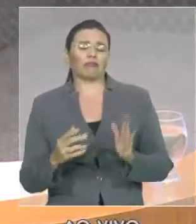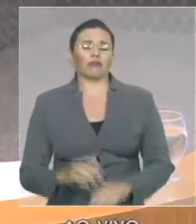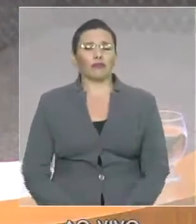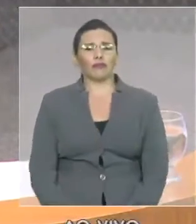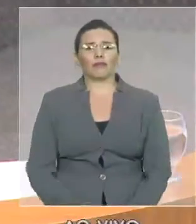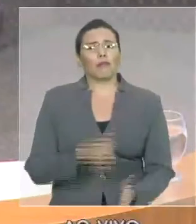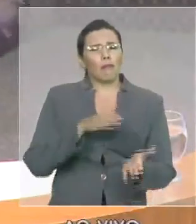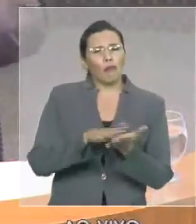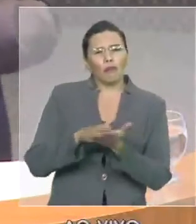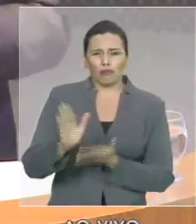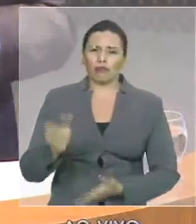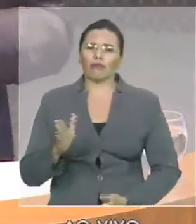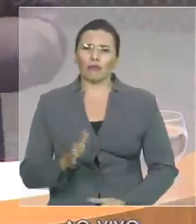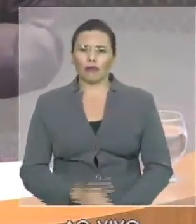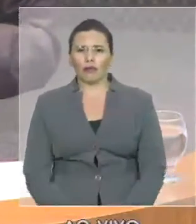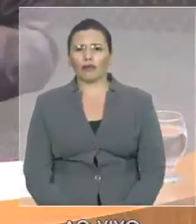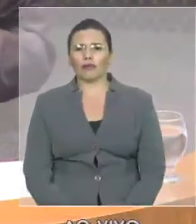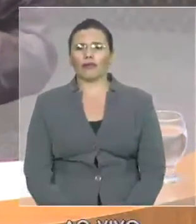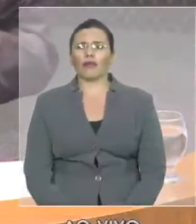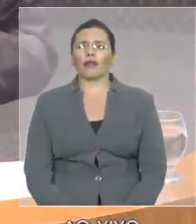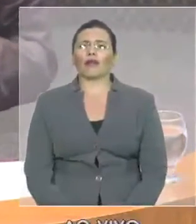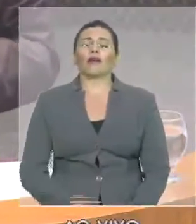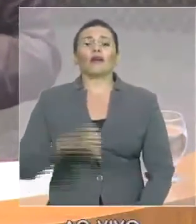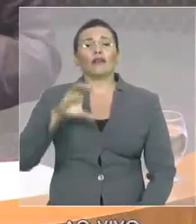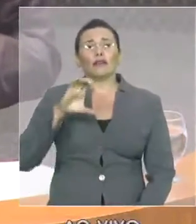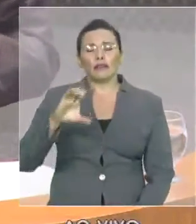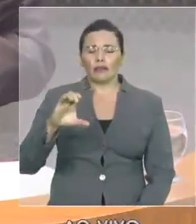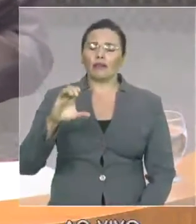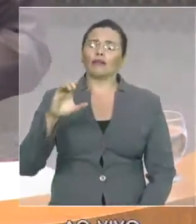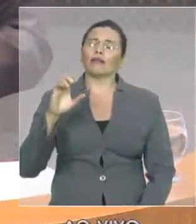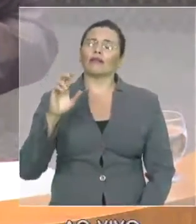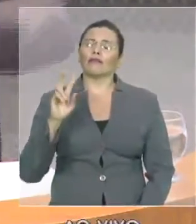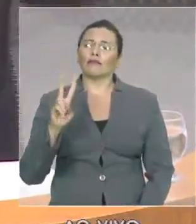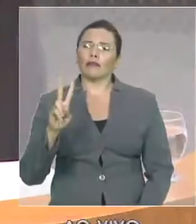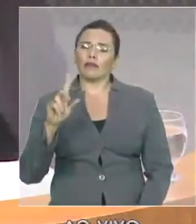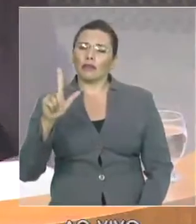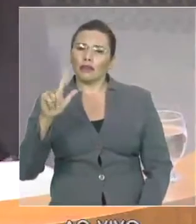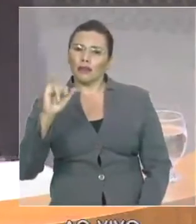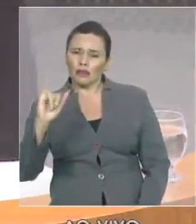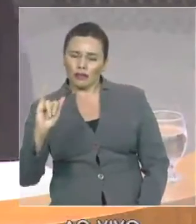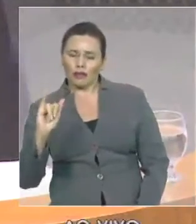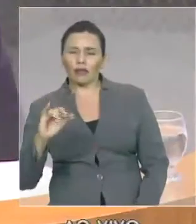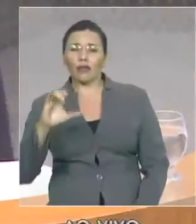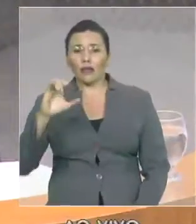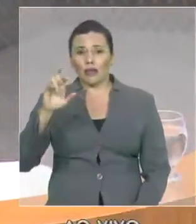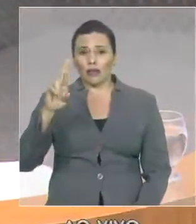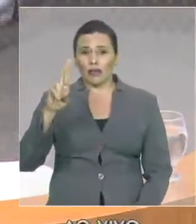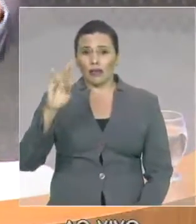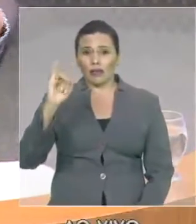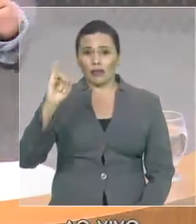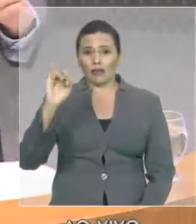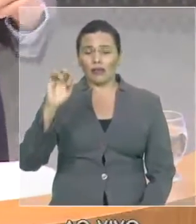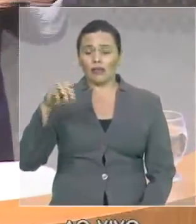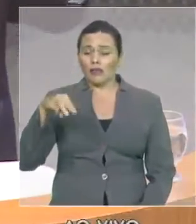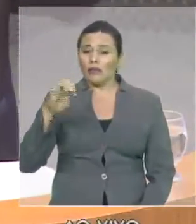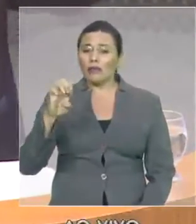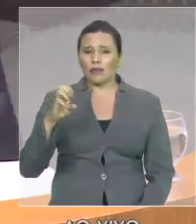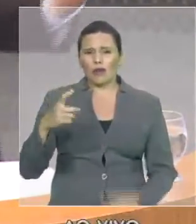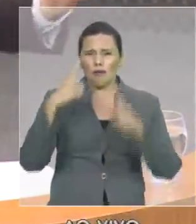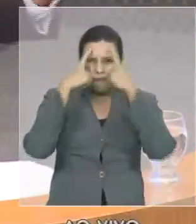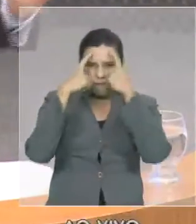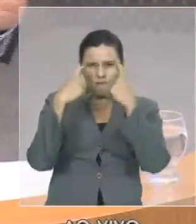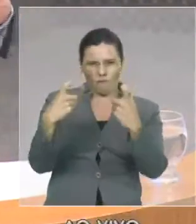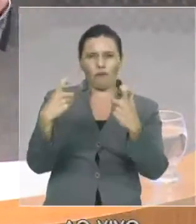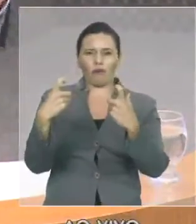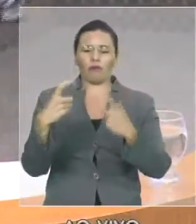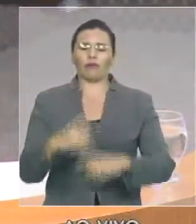estatísticas atinentes ao CVLIs, Crimes Violentos, Letais e Intencionais. E são esses parâmetros científicos que nós seguimos. É claro